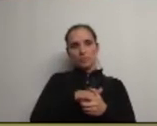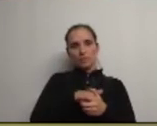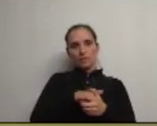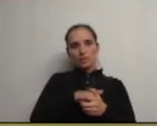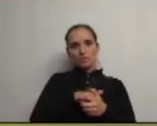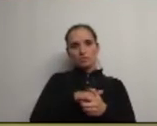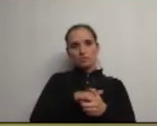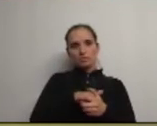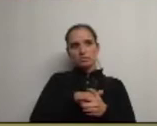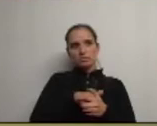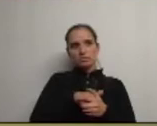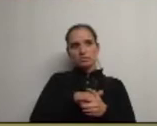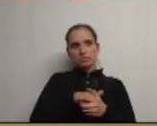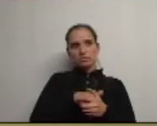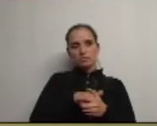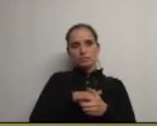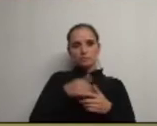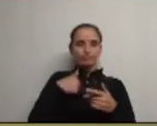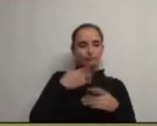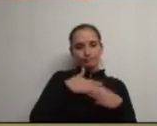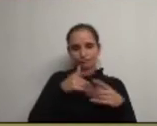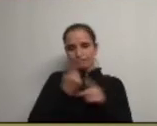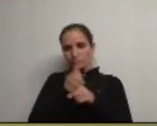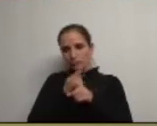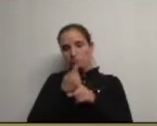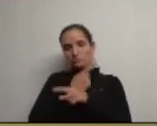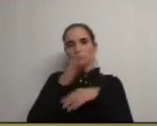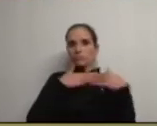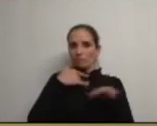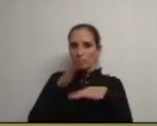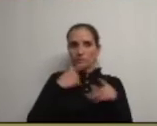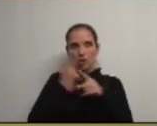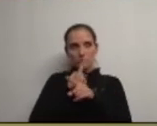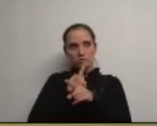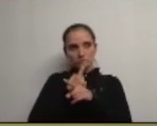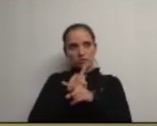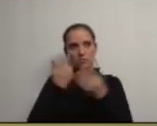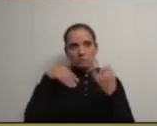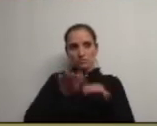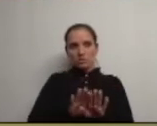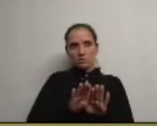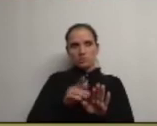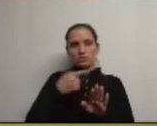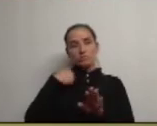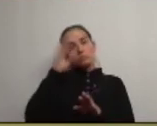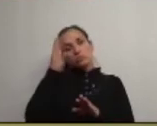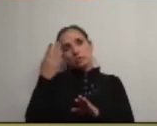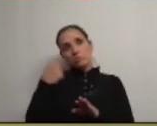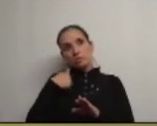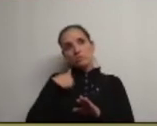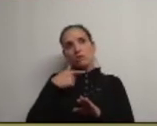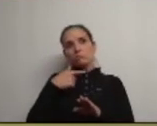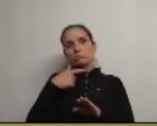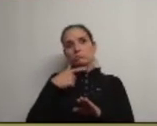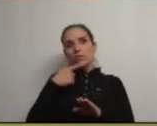afoitismo não é? tenho metido em algumas coisas em algumas iniciativas mas que eu te saiba elas têm